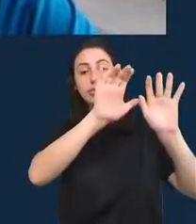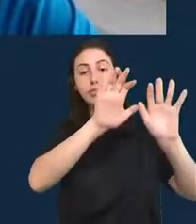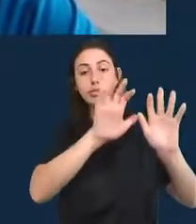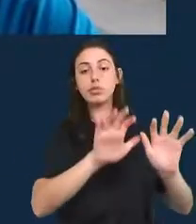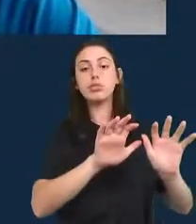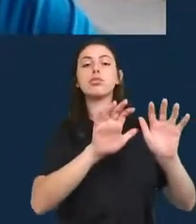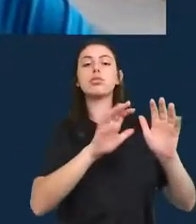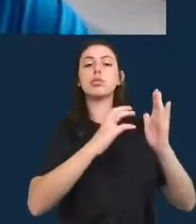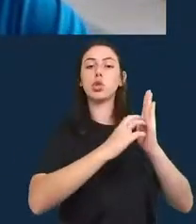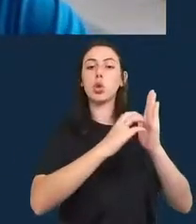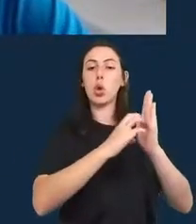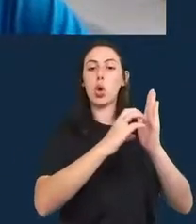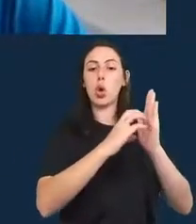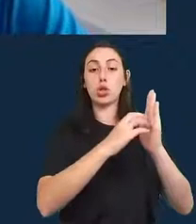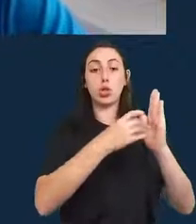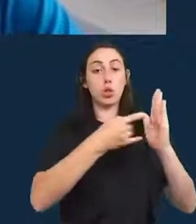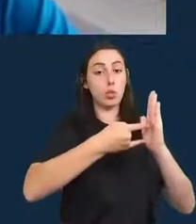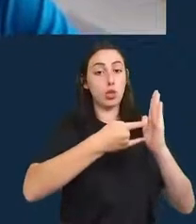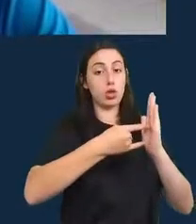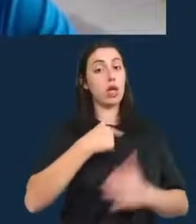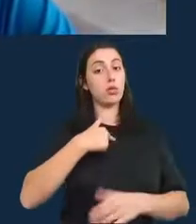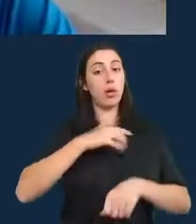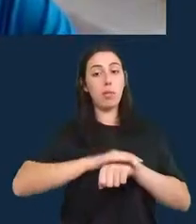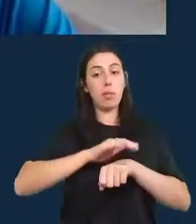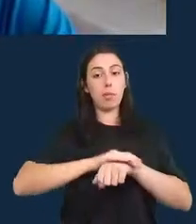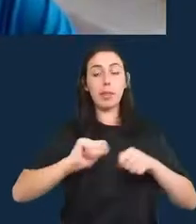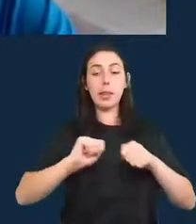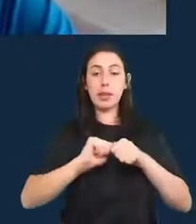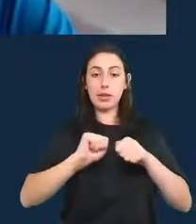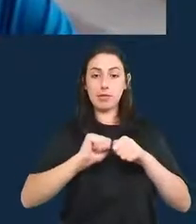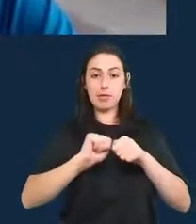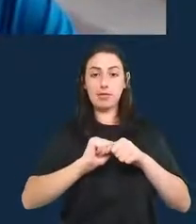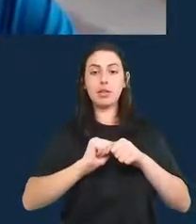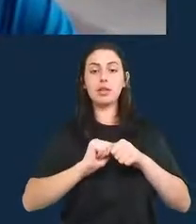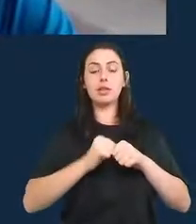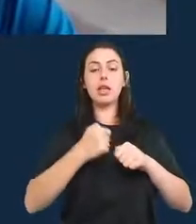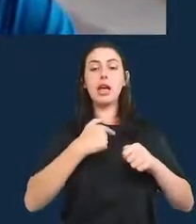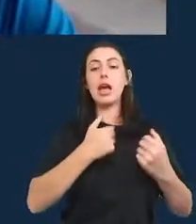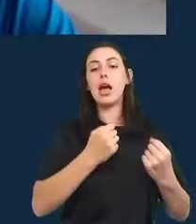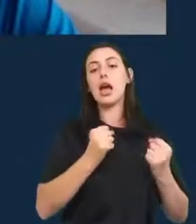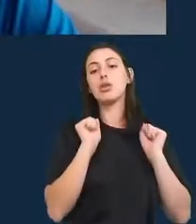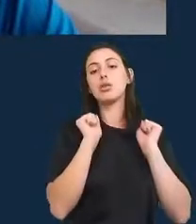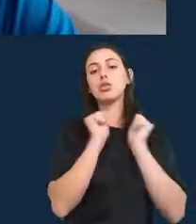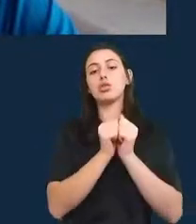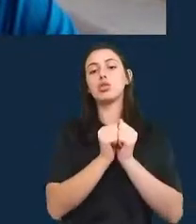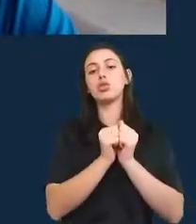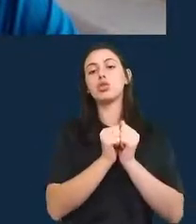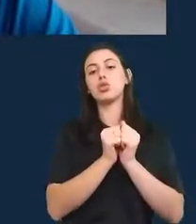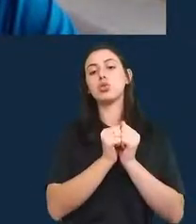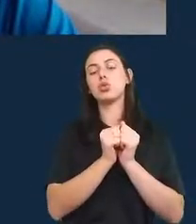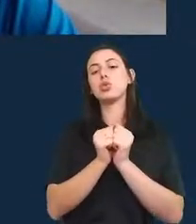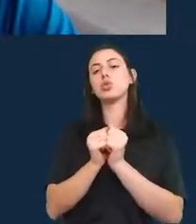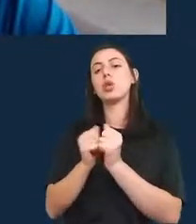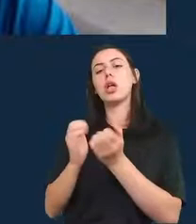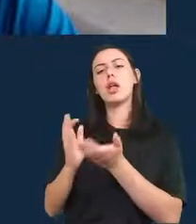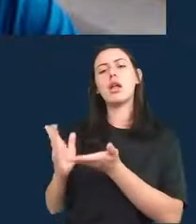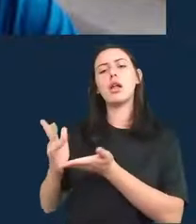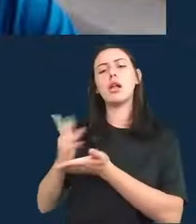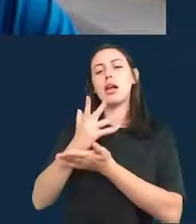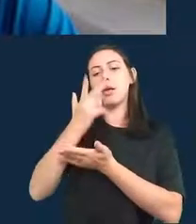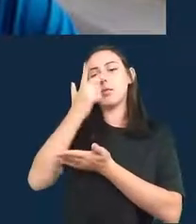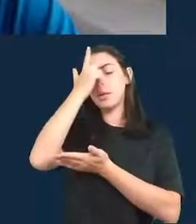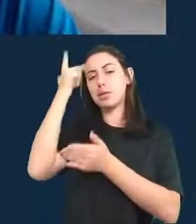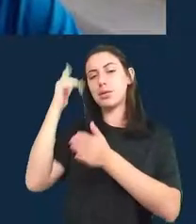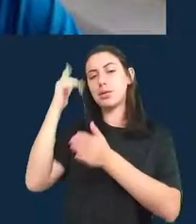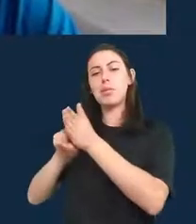modelo, foi eu que fiz. Eu fui auxiliado na coleta dos dados de mortalidade total por várias pessoas, a maioria dos